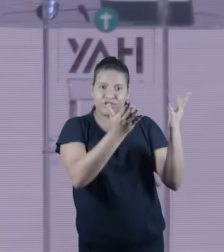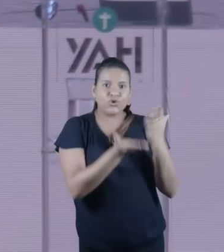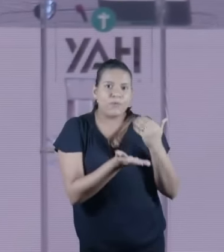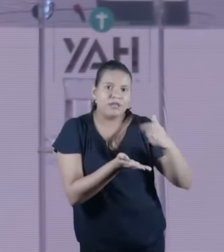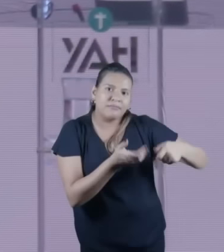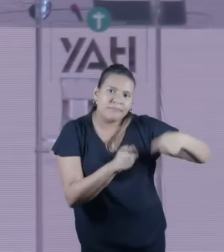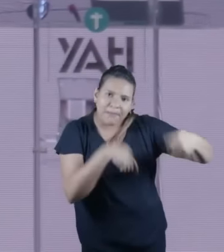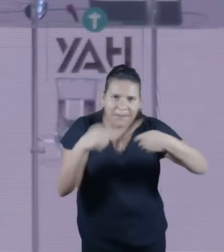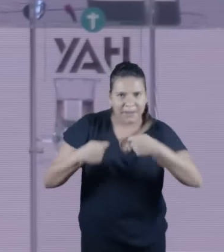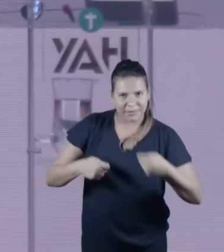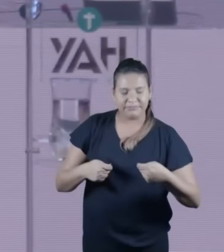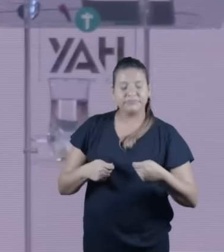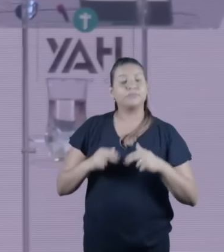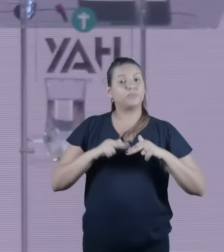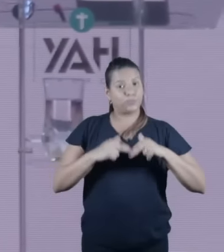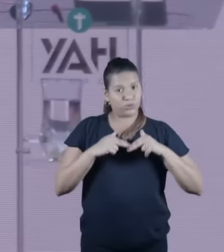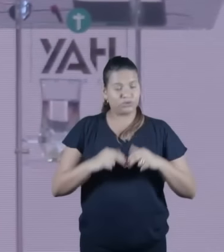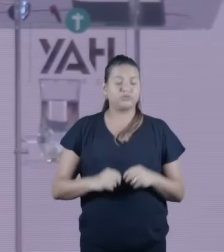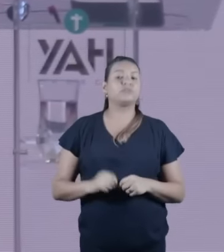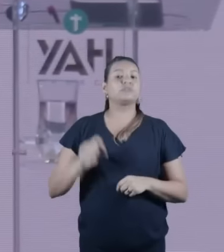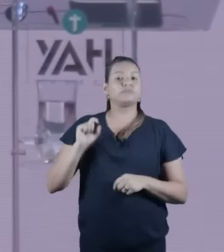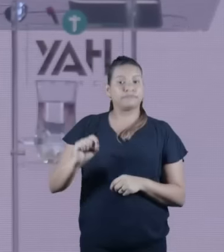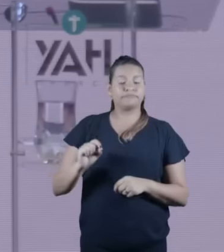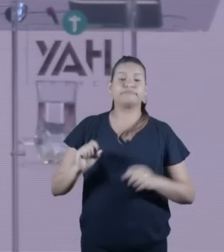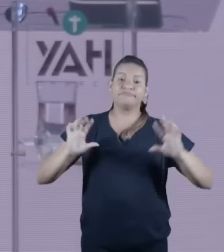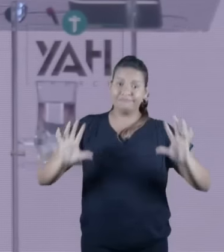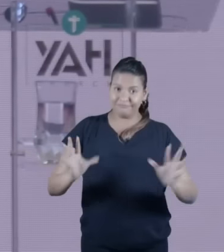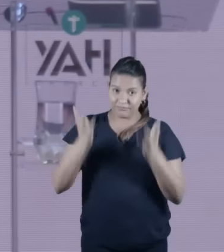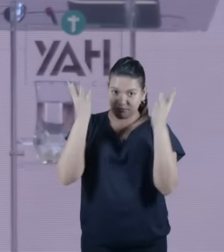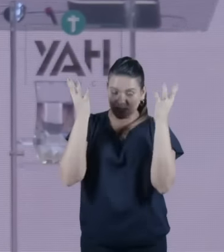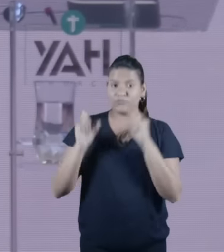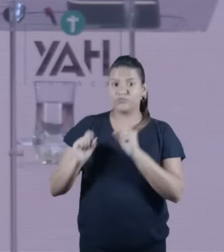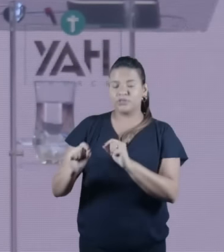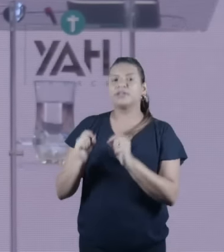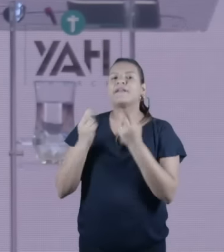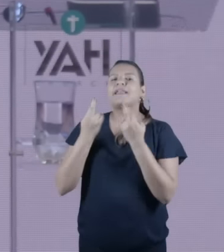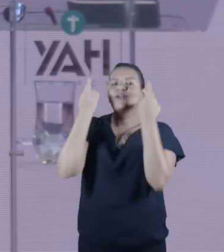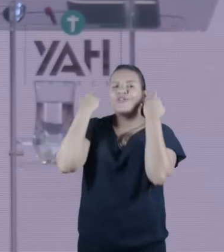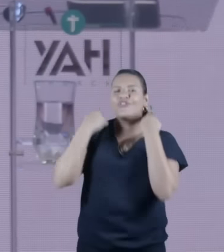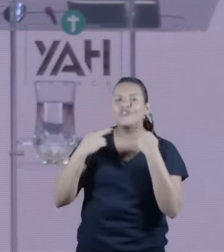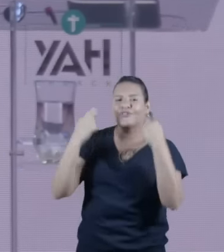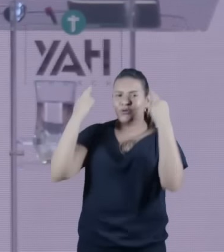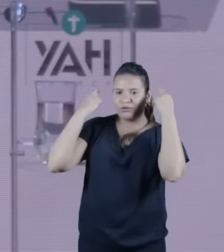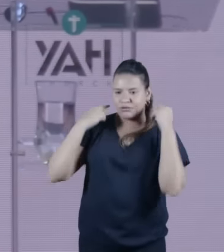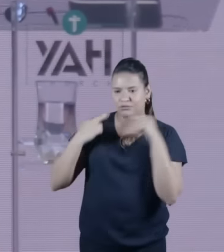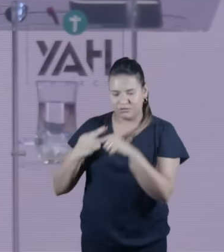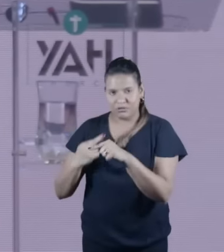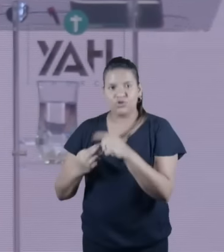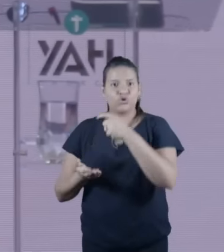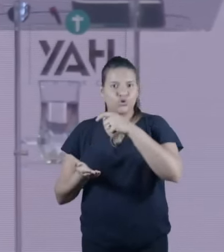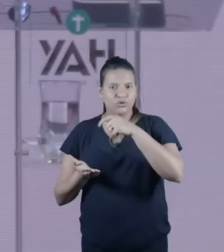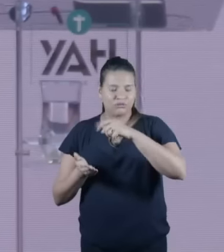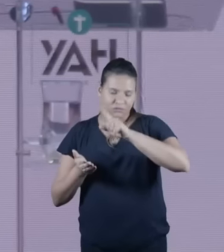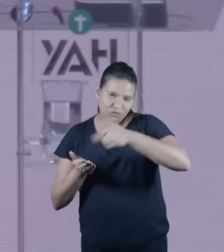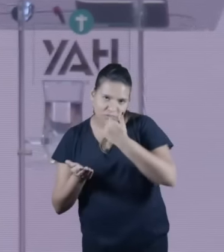comia a páscoa que era o cordeiro o mais se comia alguém sabe